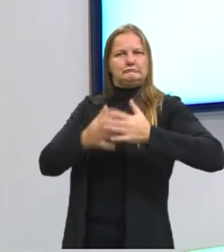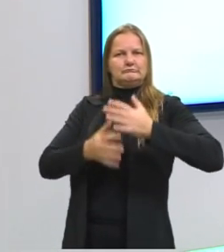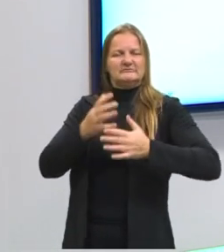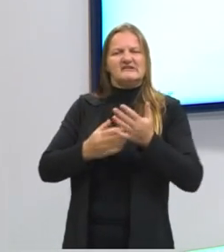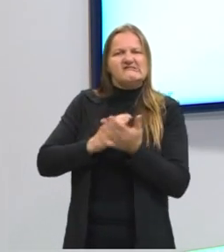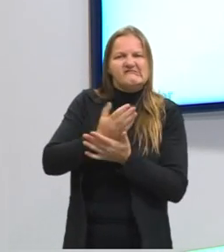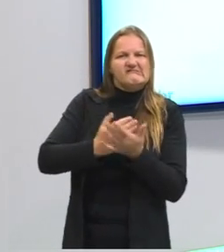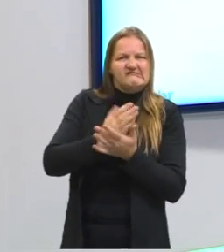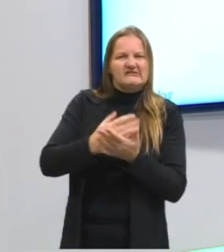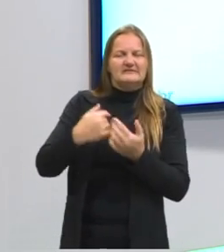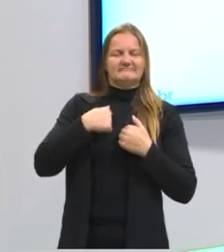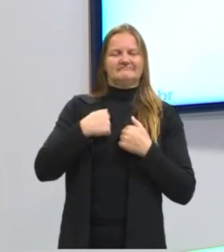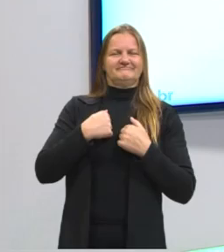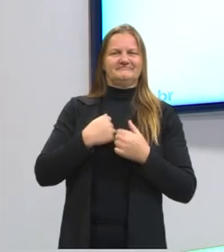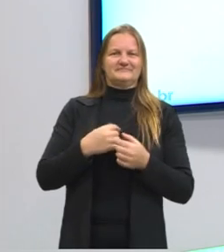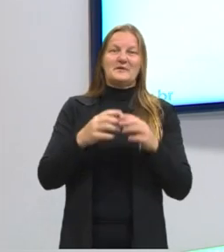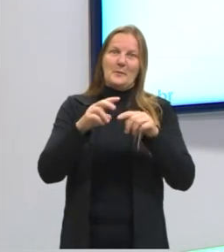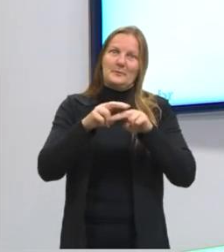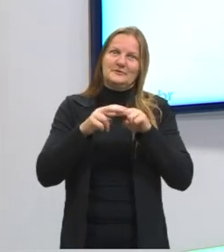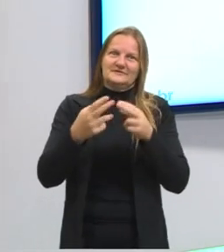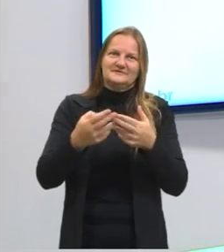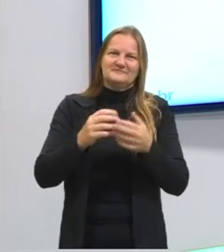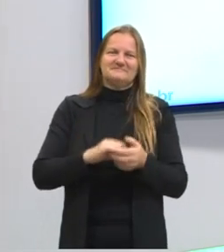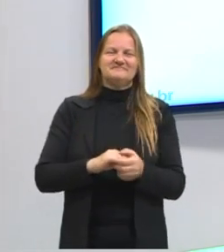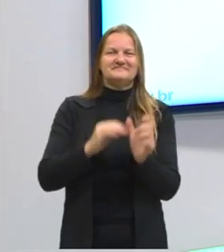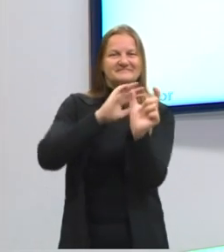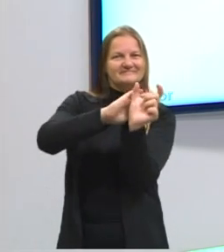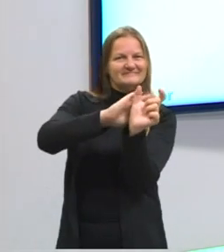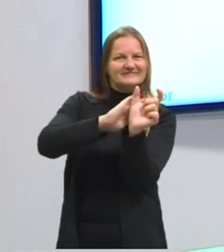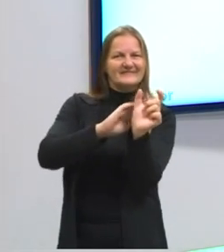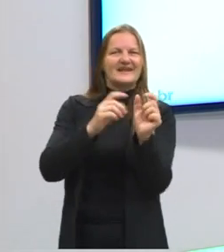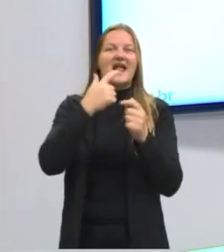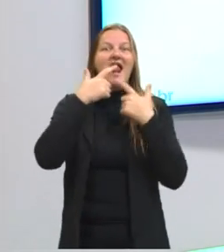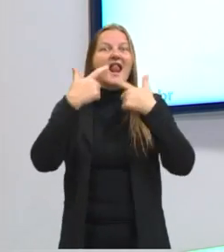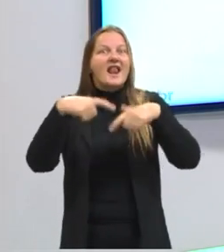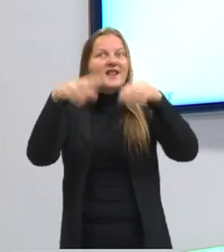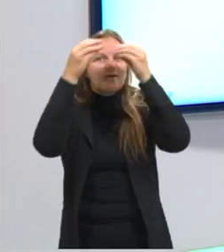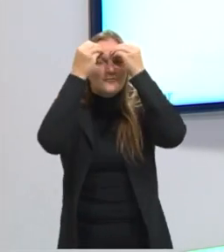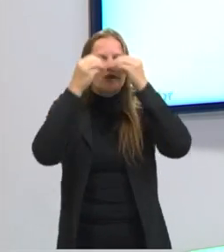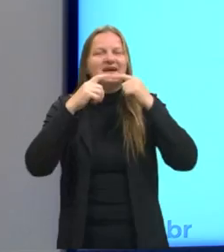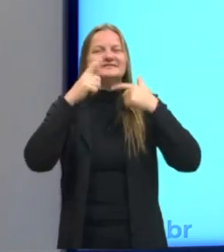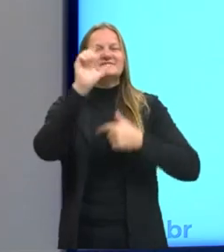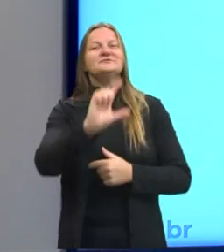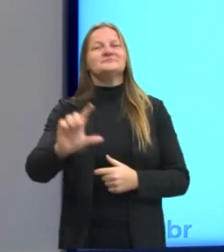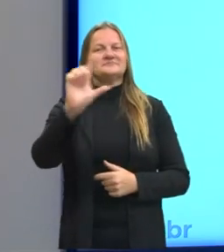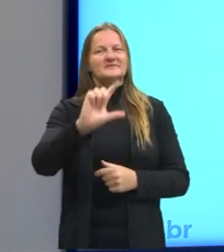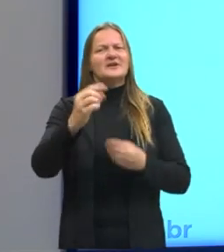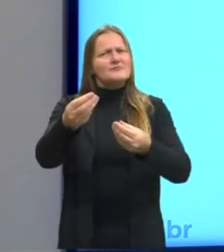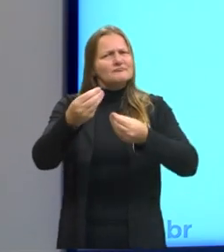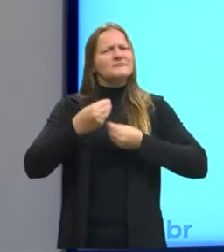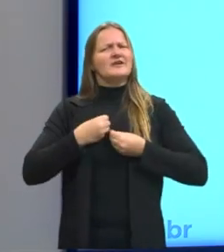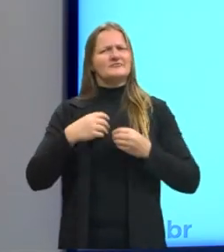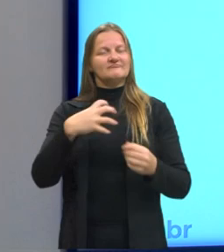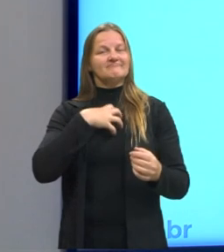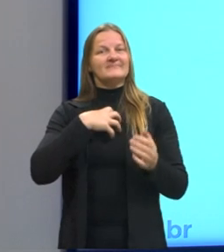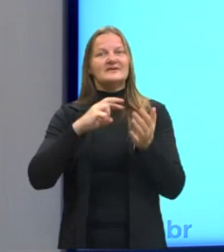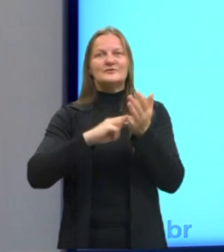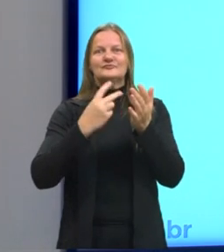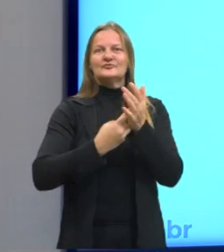incomodando, ou algo assim. Então, a linguagem literária, ela traz sentidos